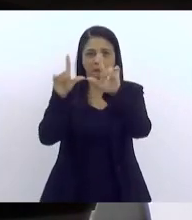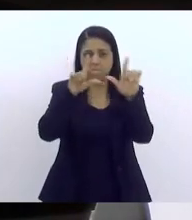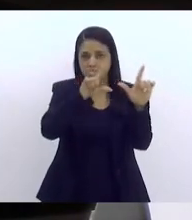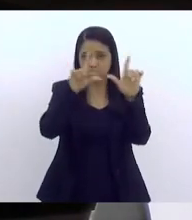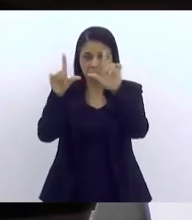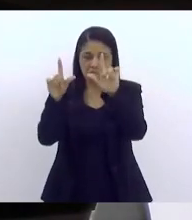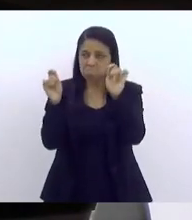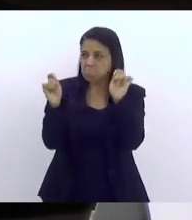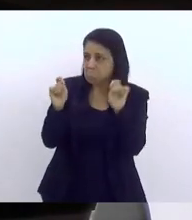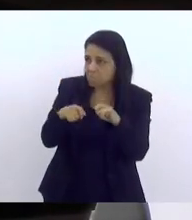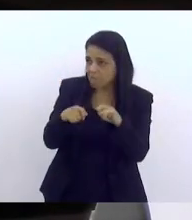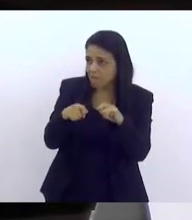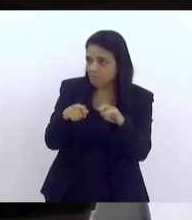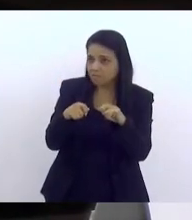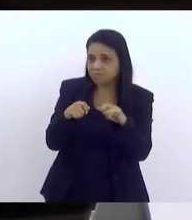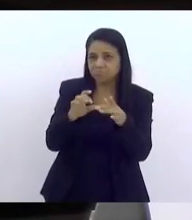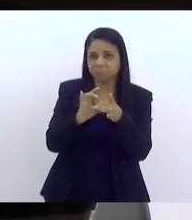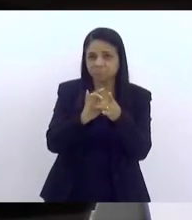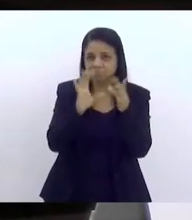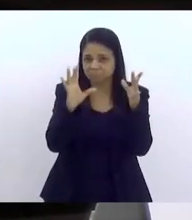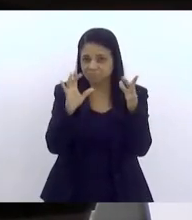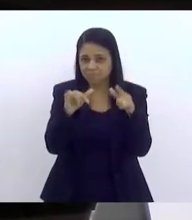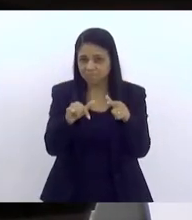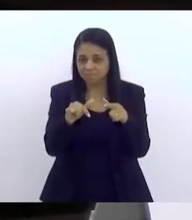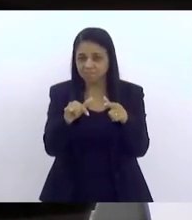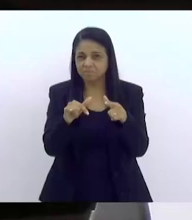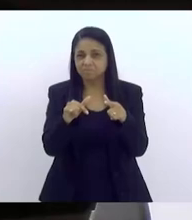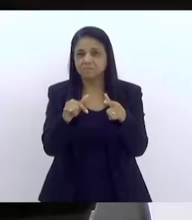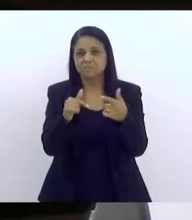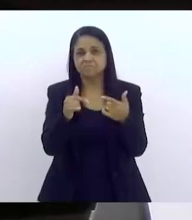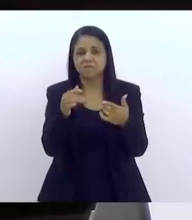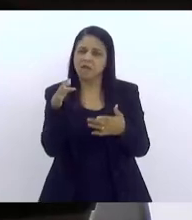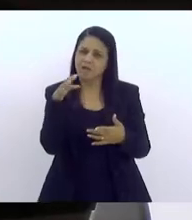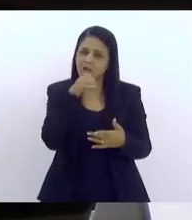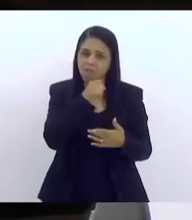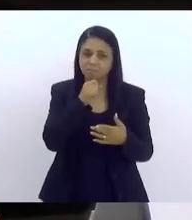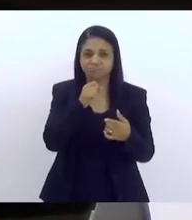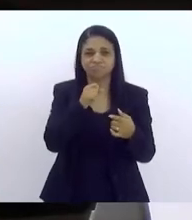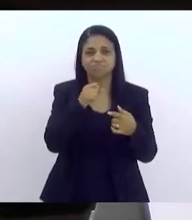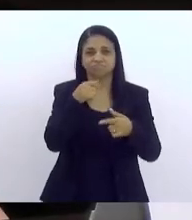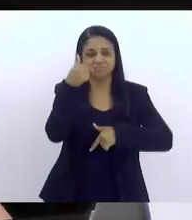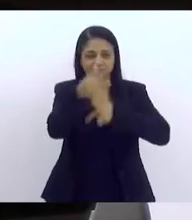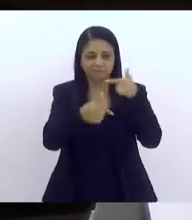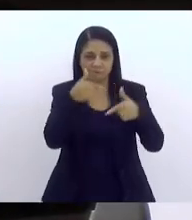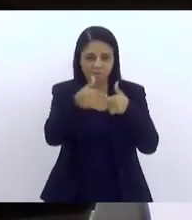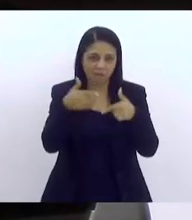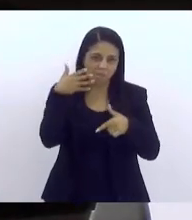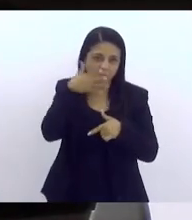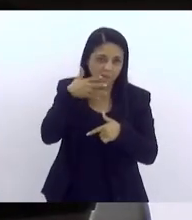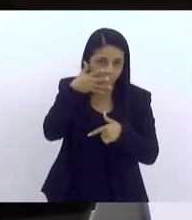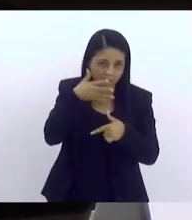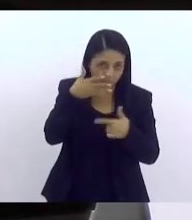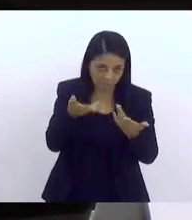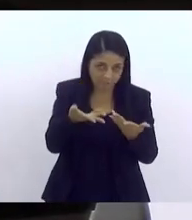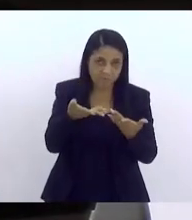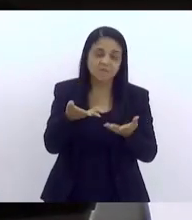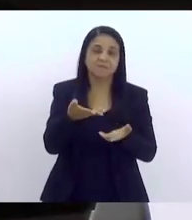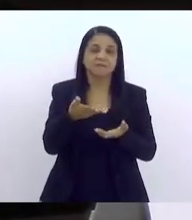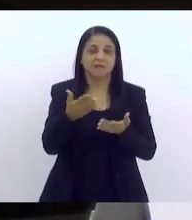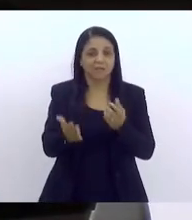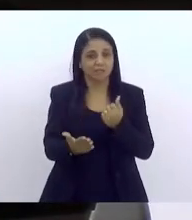gente pode disponibilizar, porque agiliza a nossa intervenção e